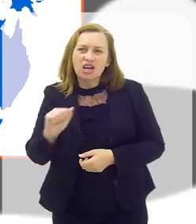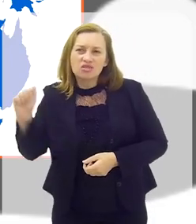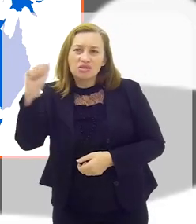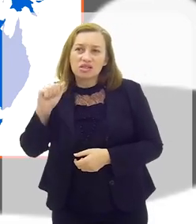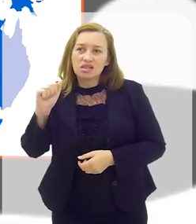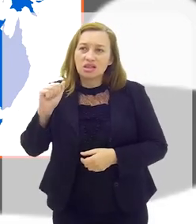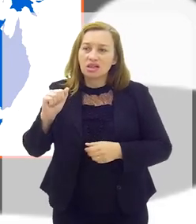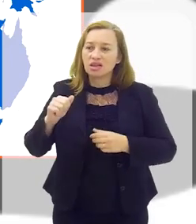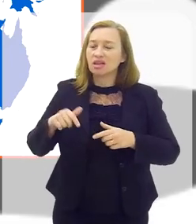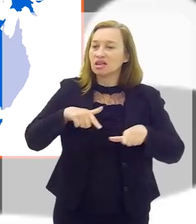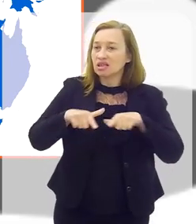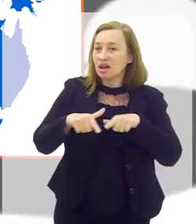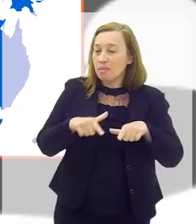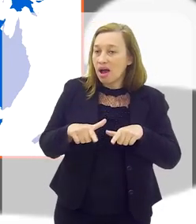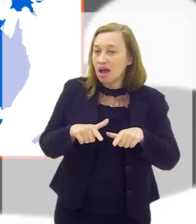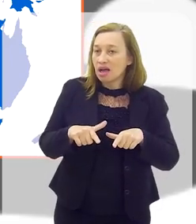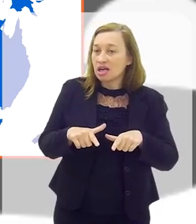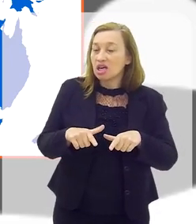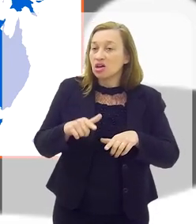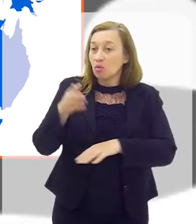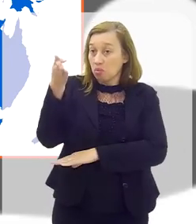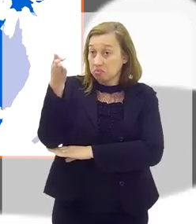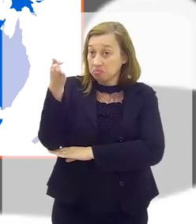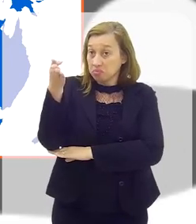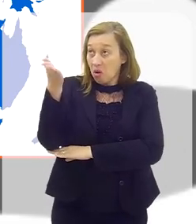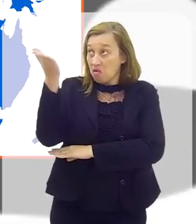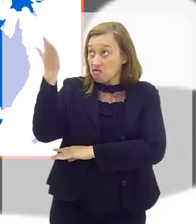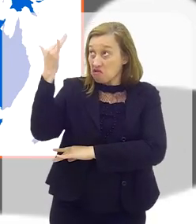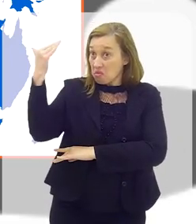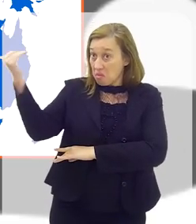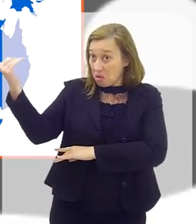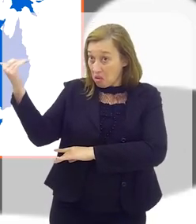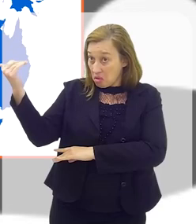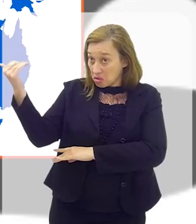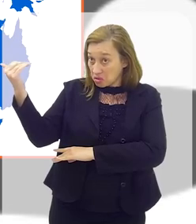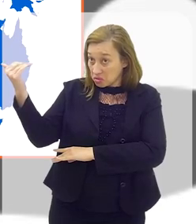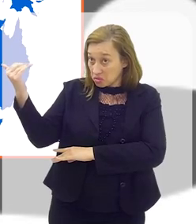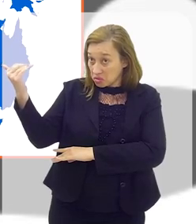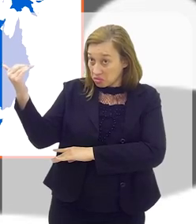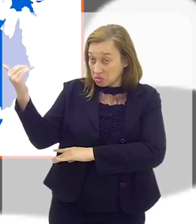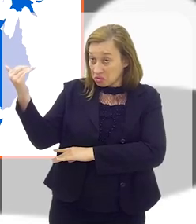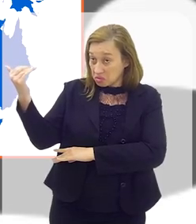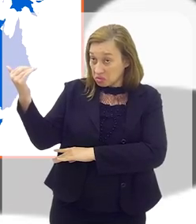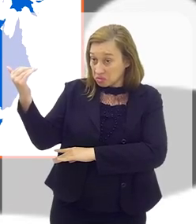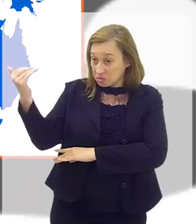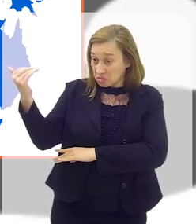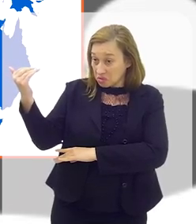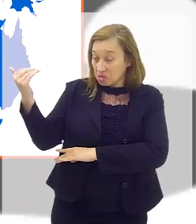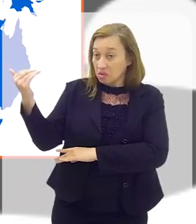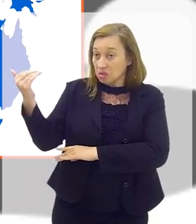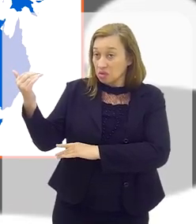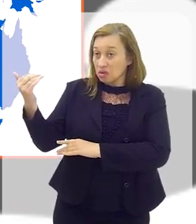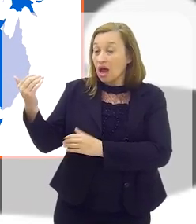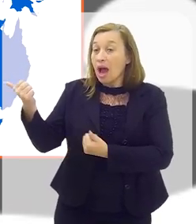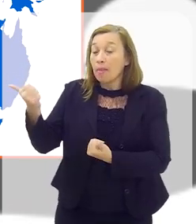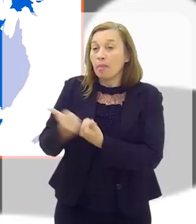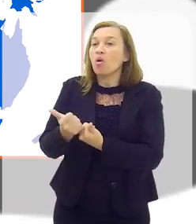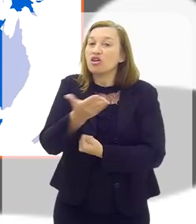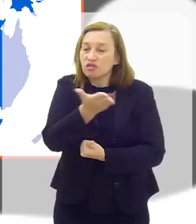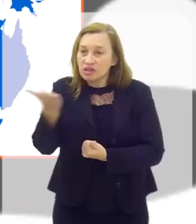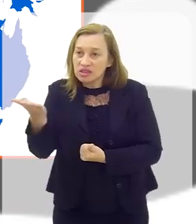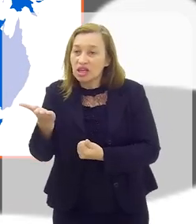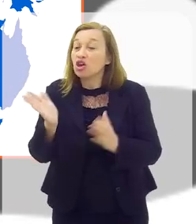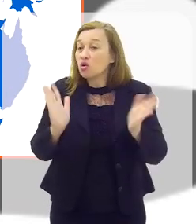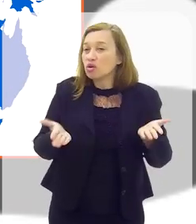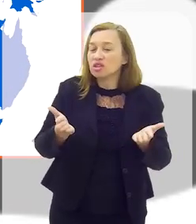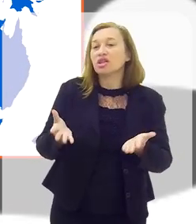associação é tão atuante que um dos maiores hotéis da atualidade se atraiu por vocês. Então, hoje você tem a